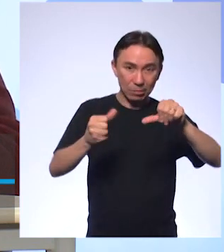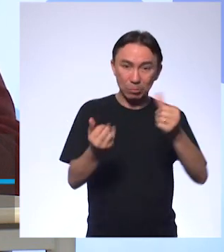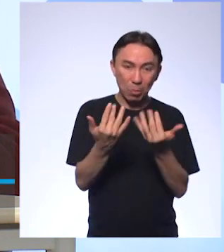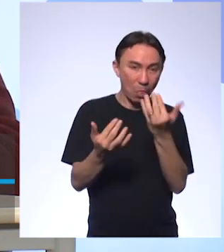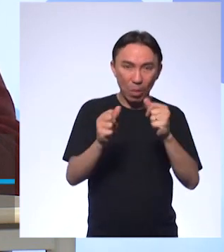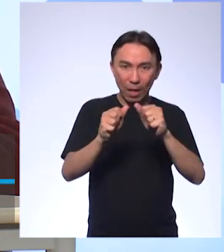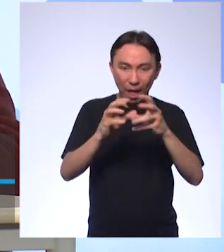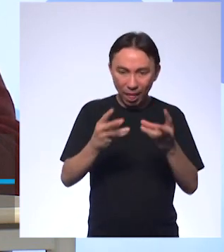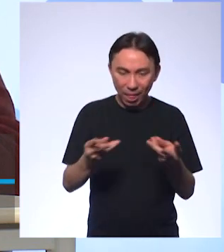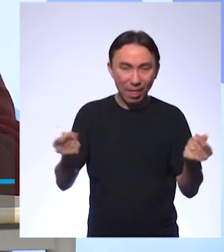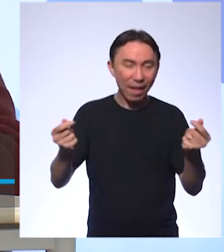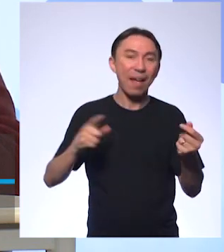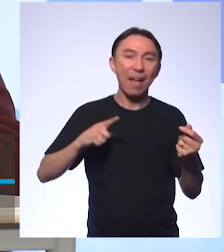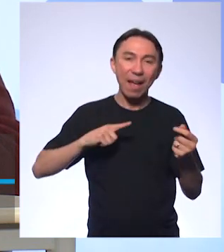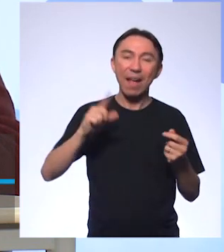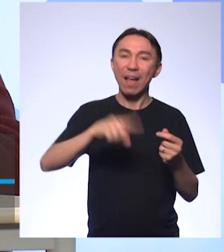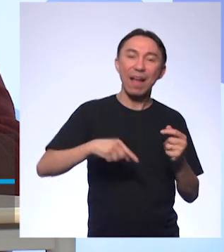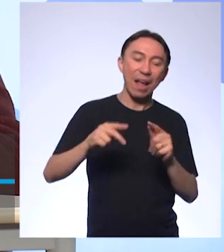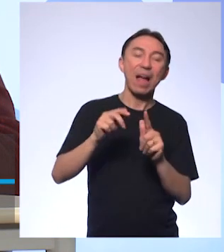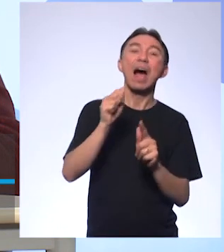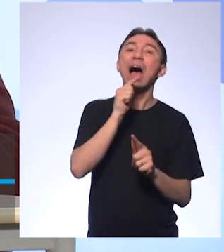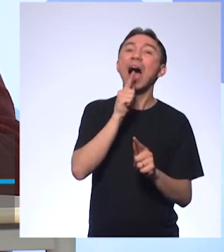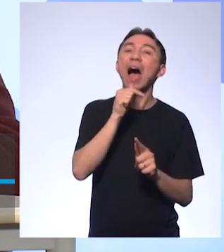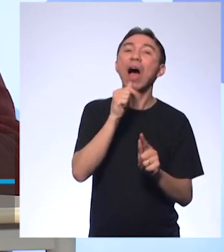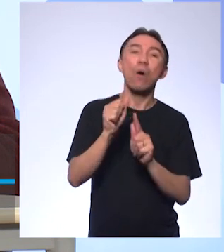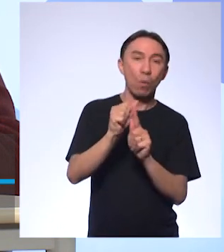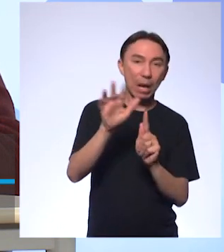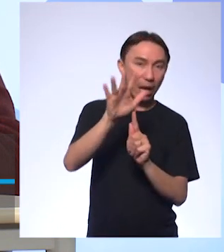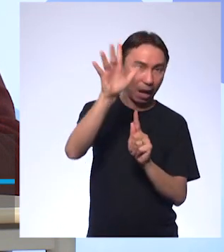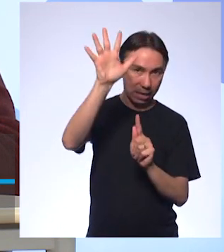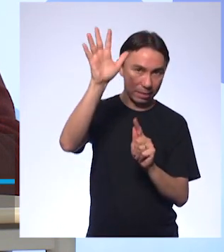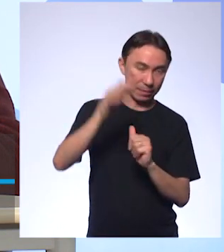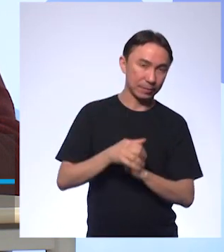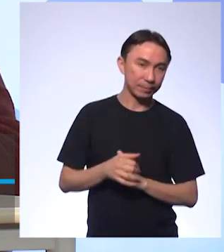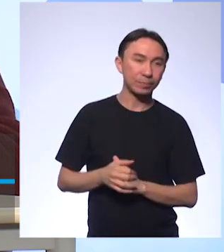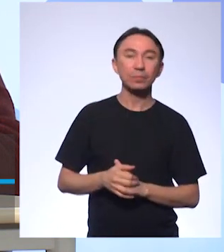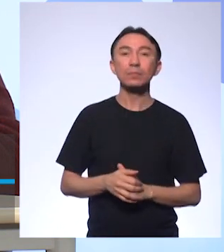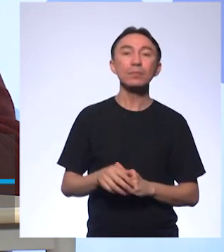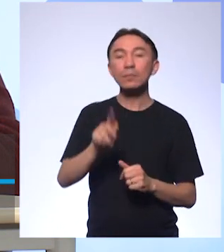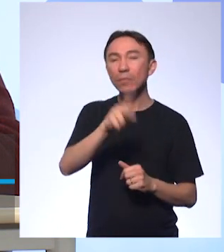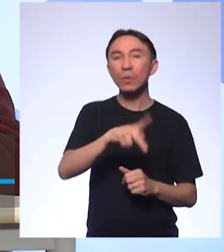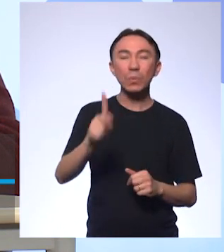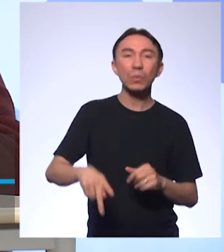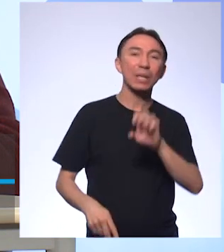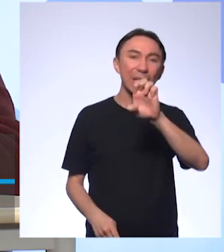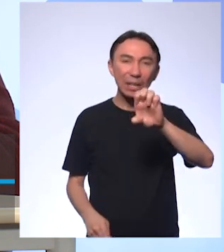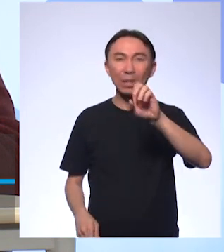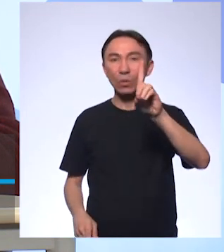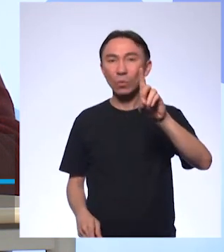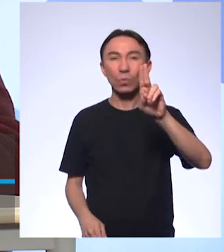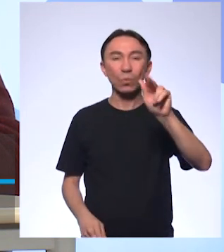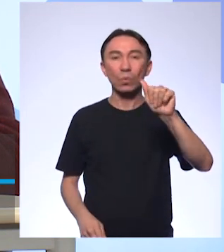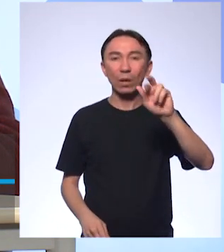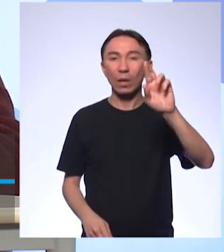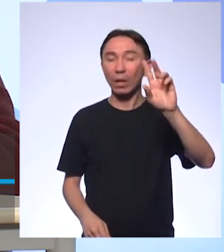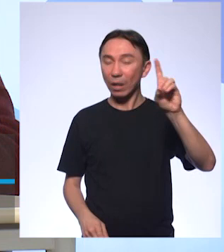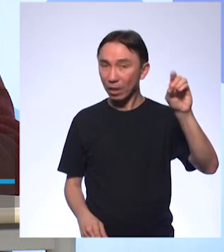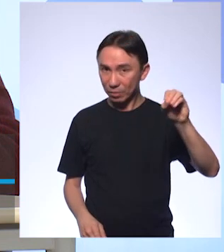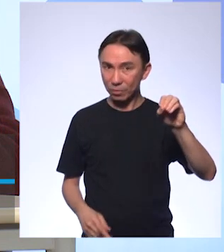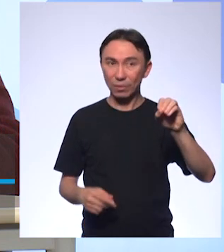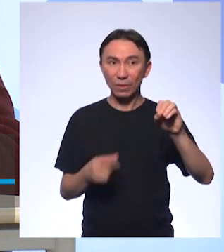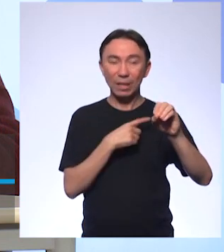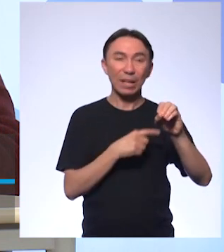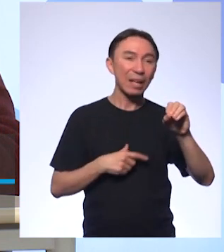Professora Ana Paula disse que todas são ácidas. O professor Eduardo. Exemplo do cálculo do pH de valor quebrado.